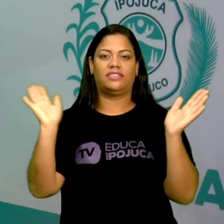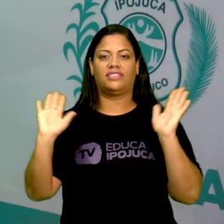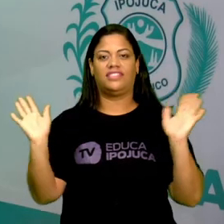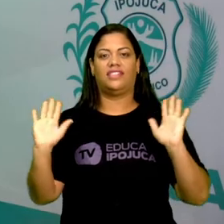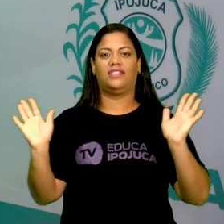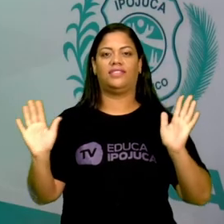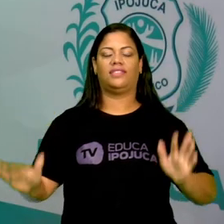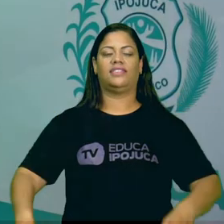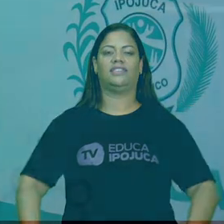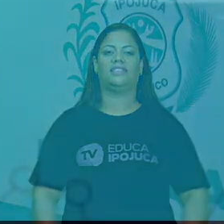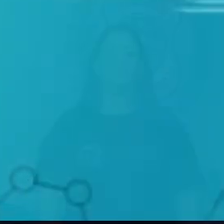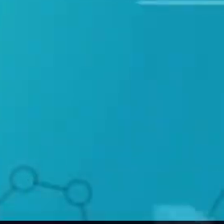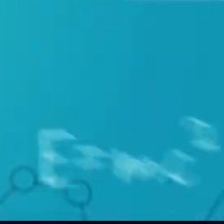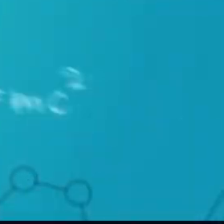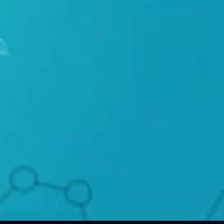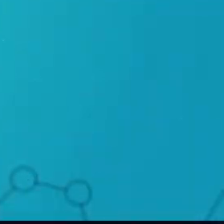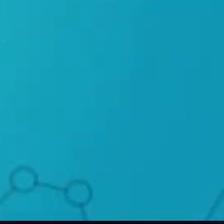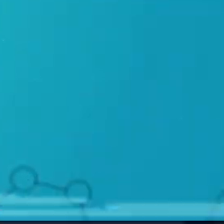Deus quiser.